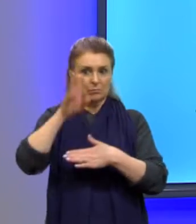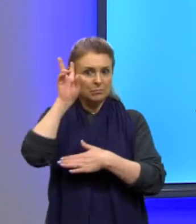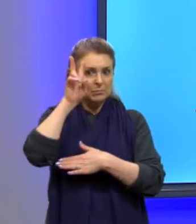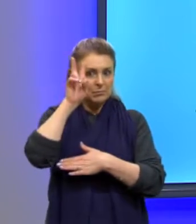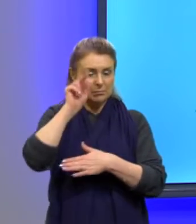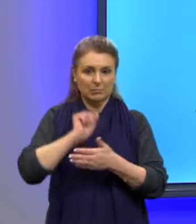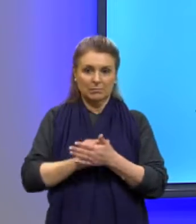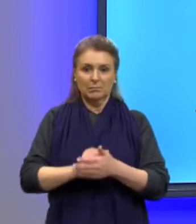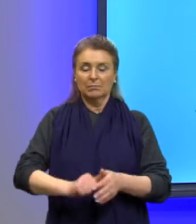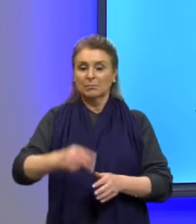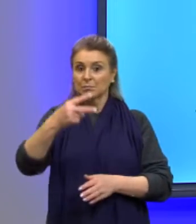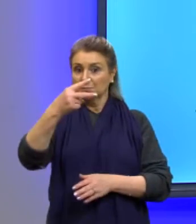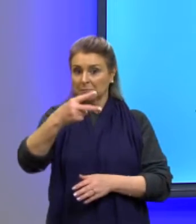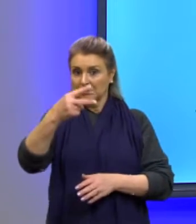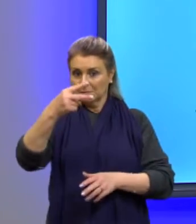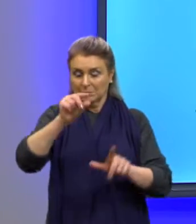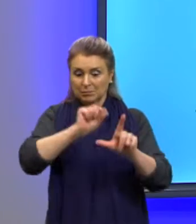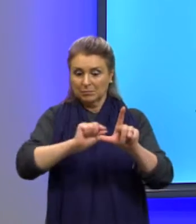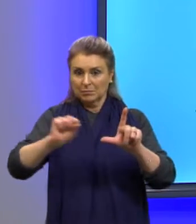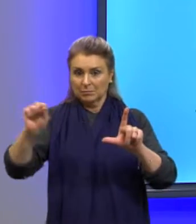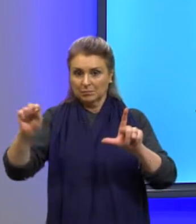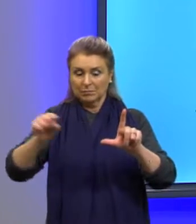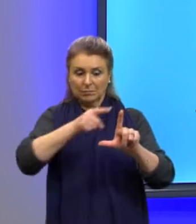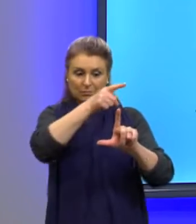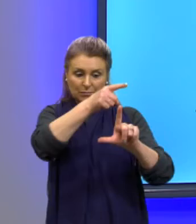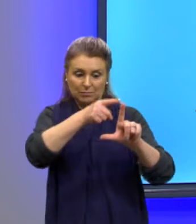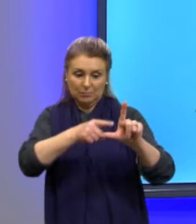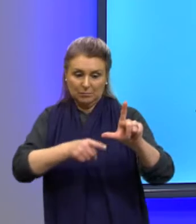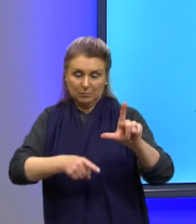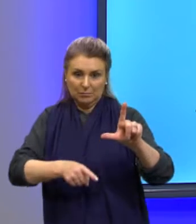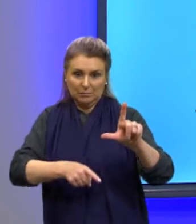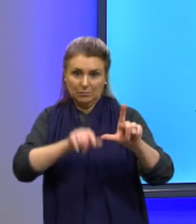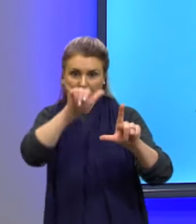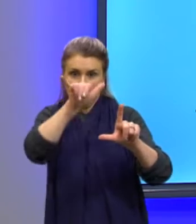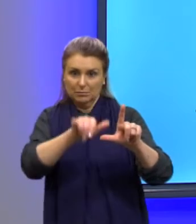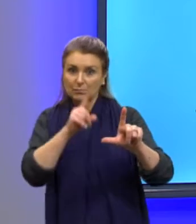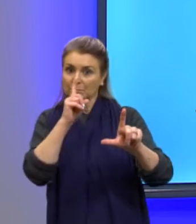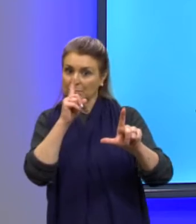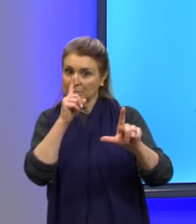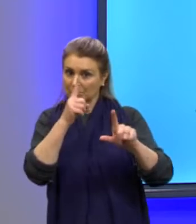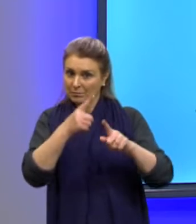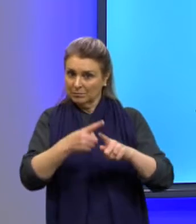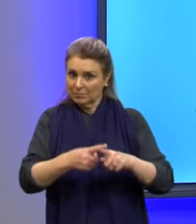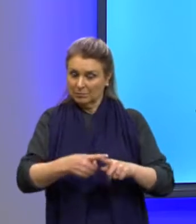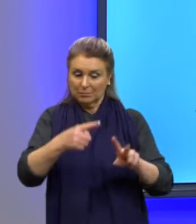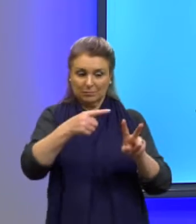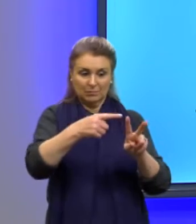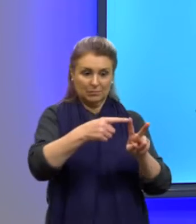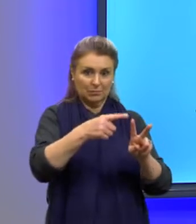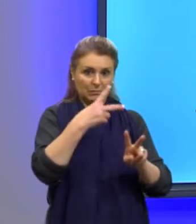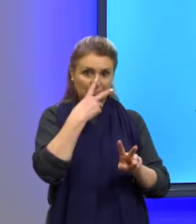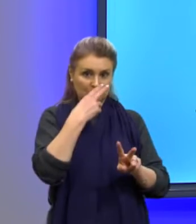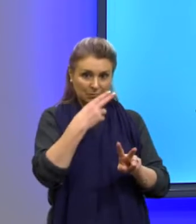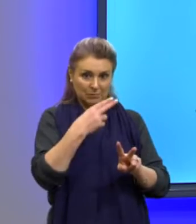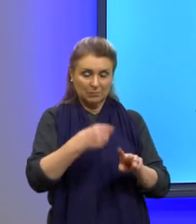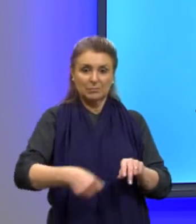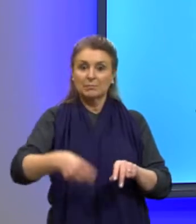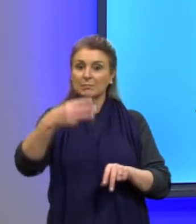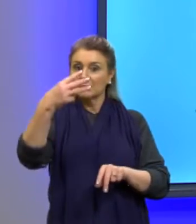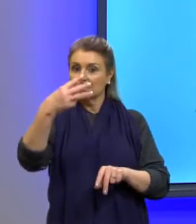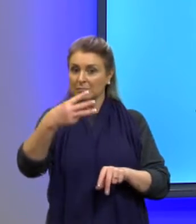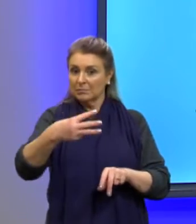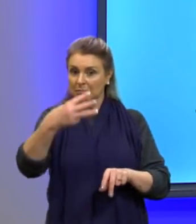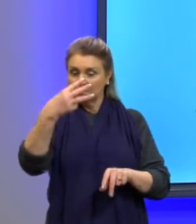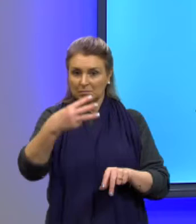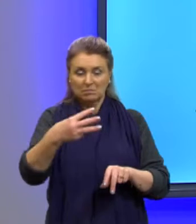No segundo gráfico, ele corta o eixo do Y em apenas um ponto, que são as raízes iguais. E esse terceiro gráfico,